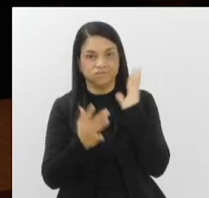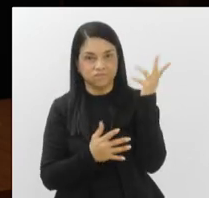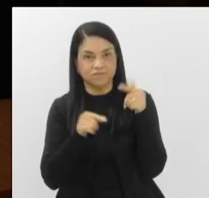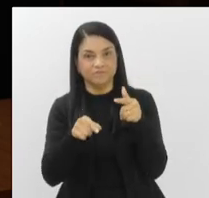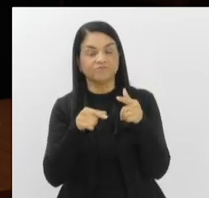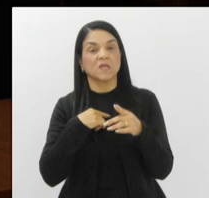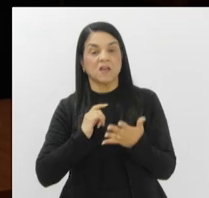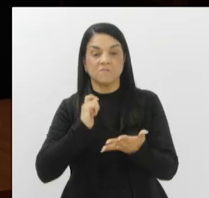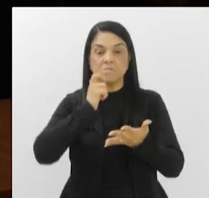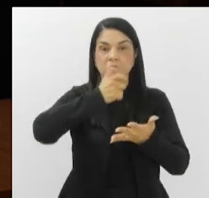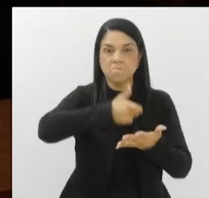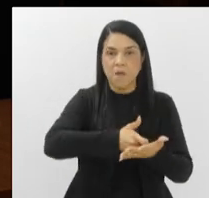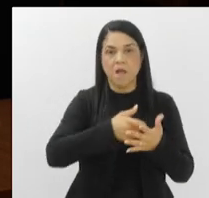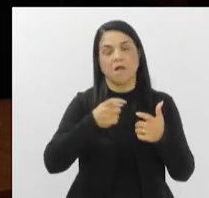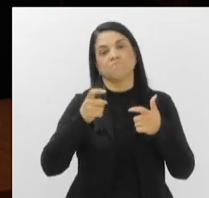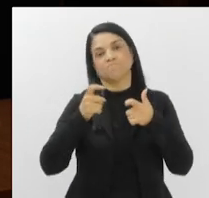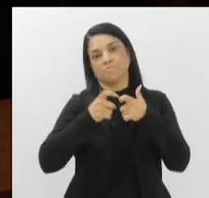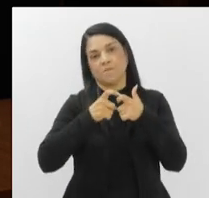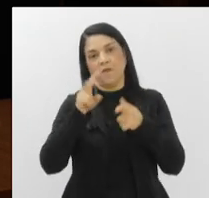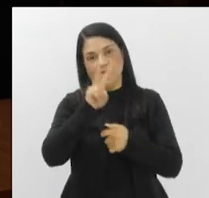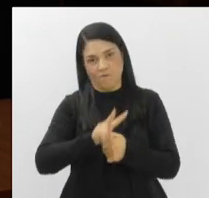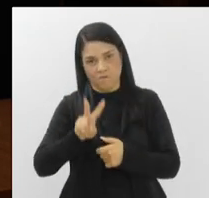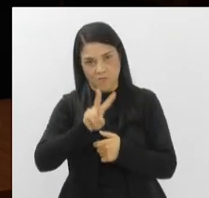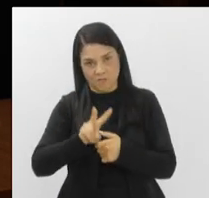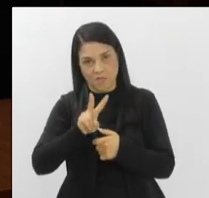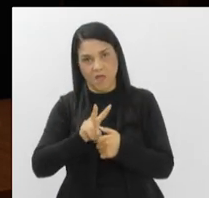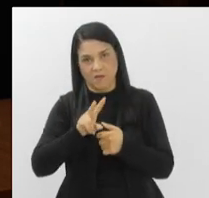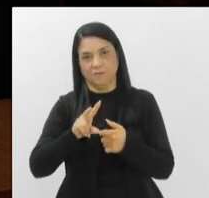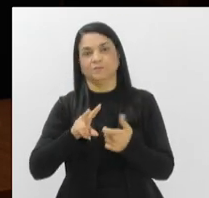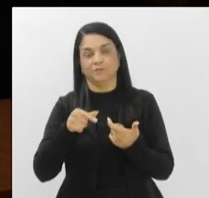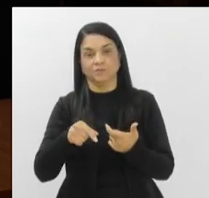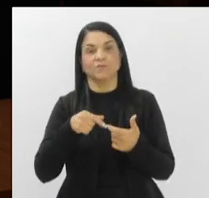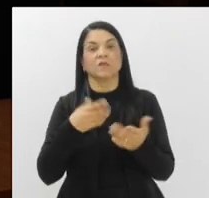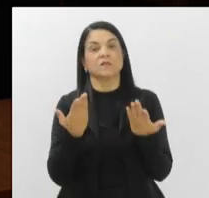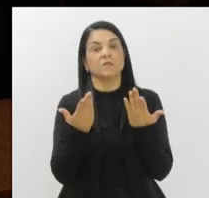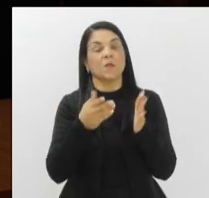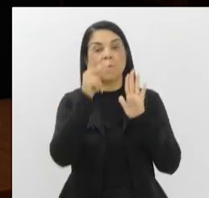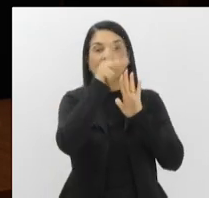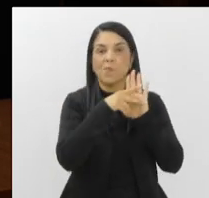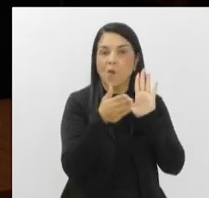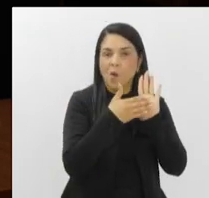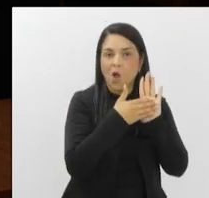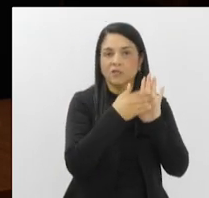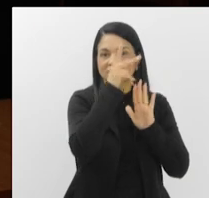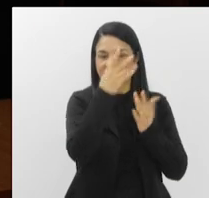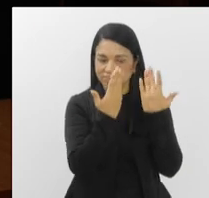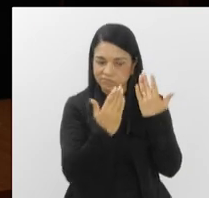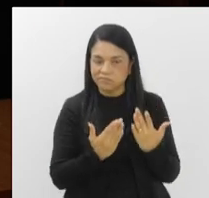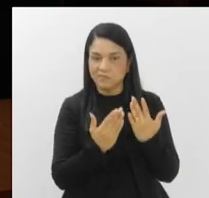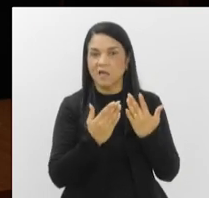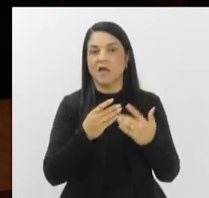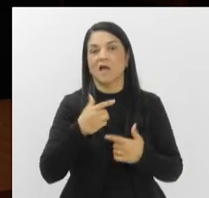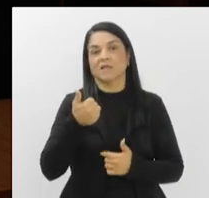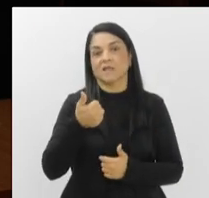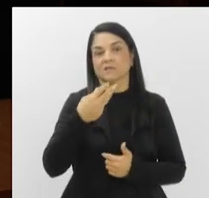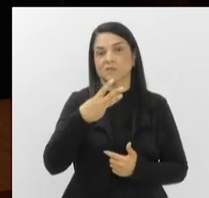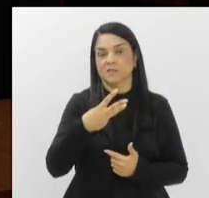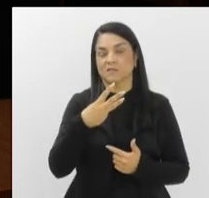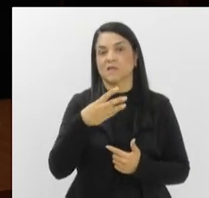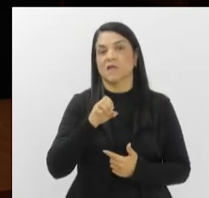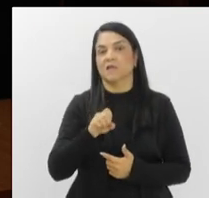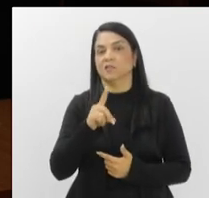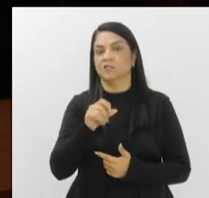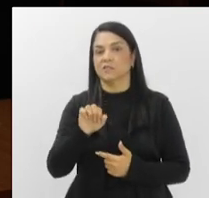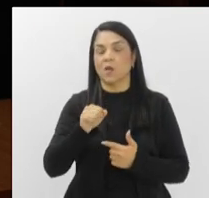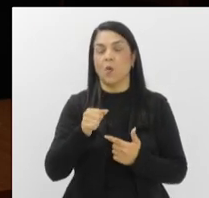despesas de assistência veterinária. E a outra proposta que será analisada hoje pelos parlamentares vem da 13ª edição do Parlamento Juvenil.